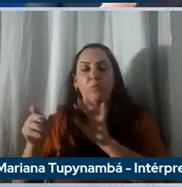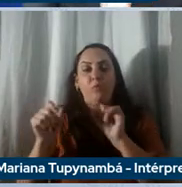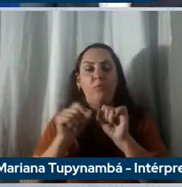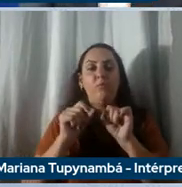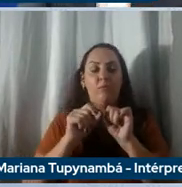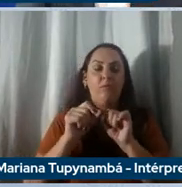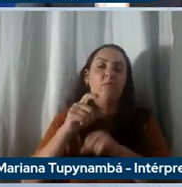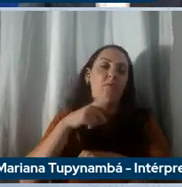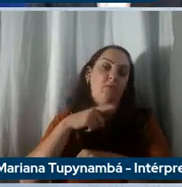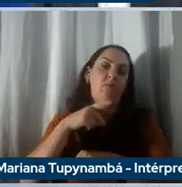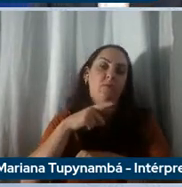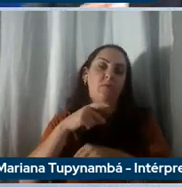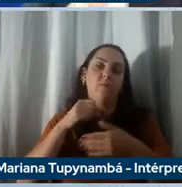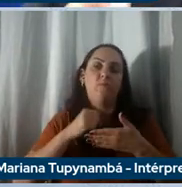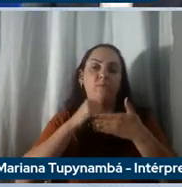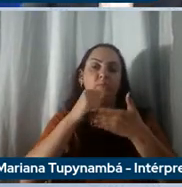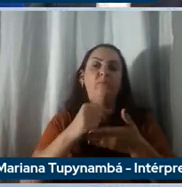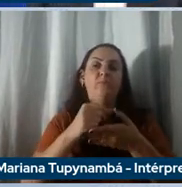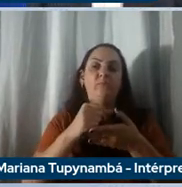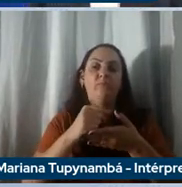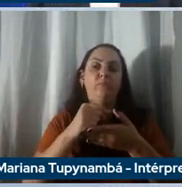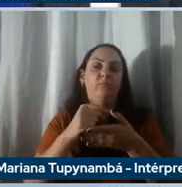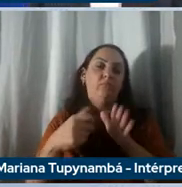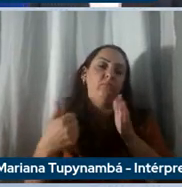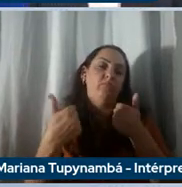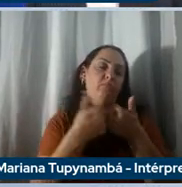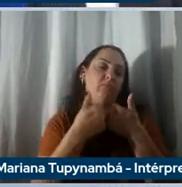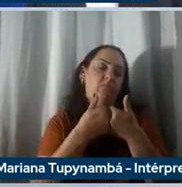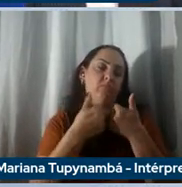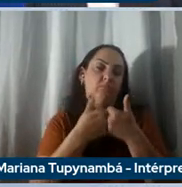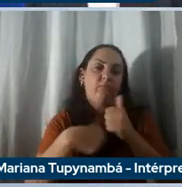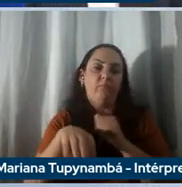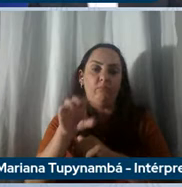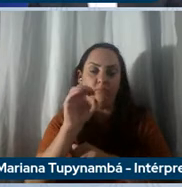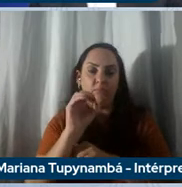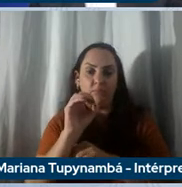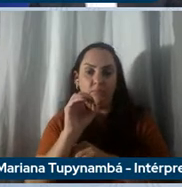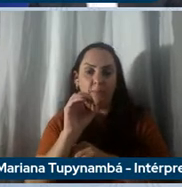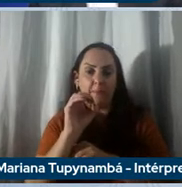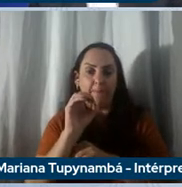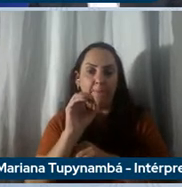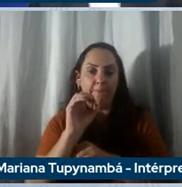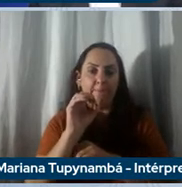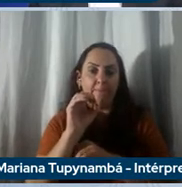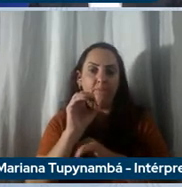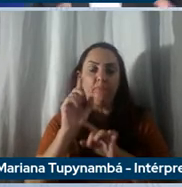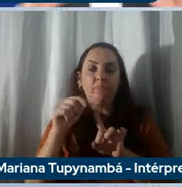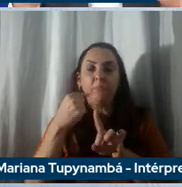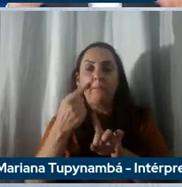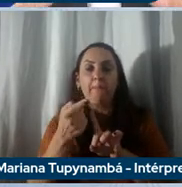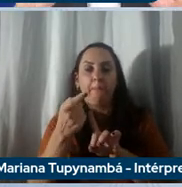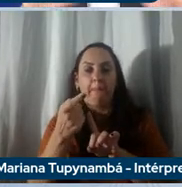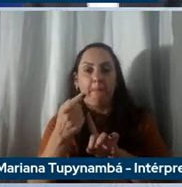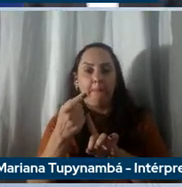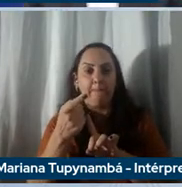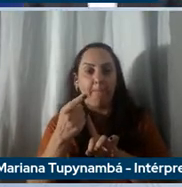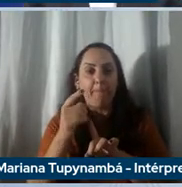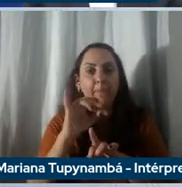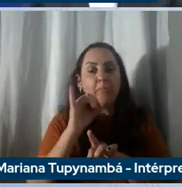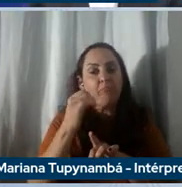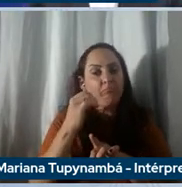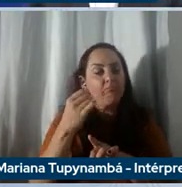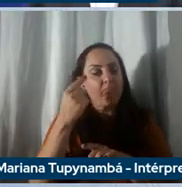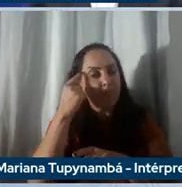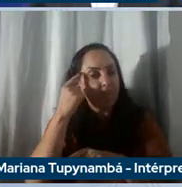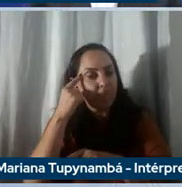que nos ajudam a chegar perto de zero naquela linha verde e no final se chamamos sem toda